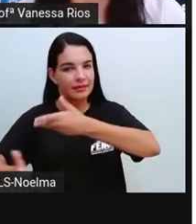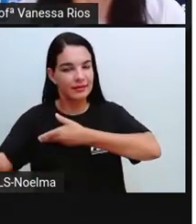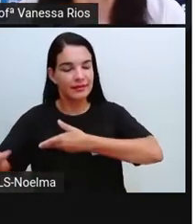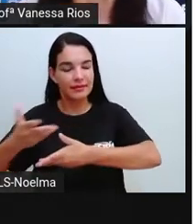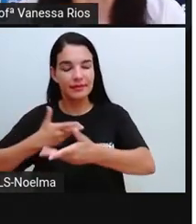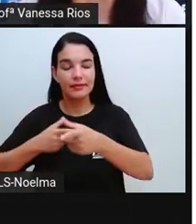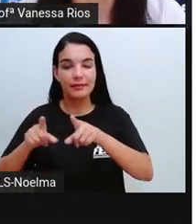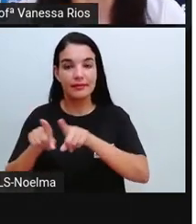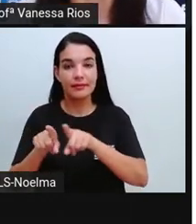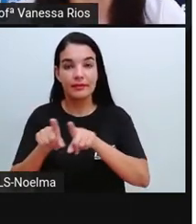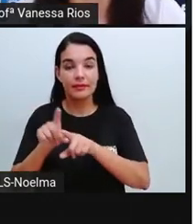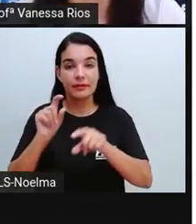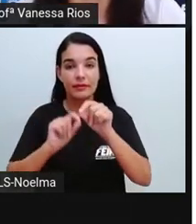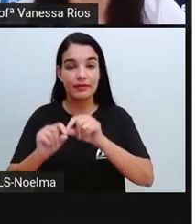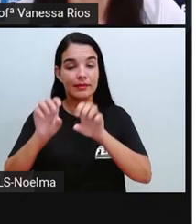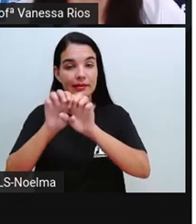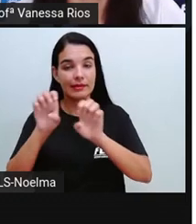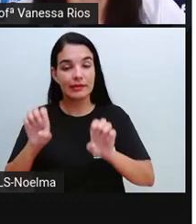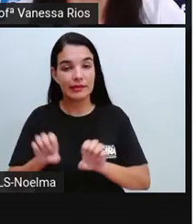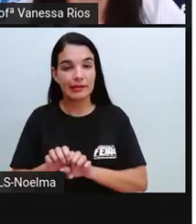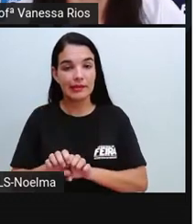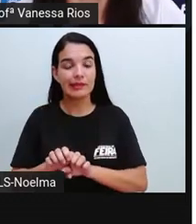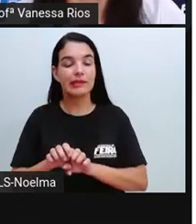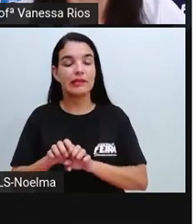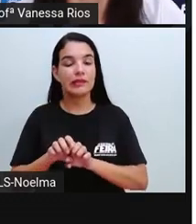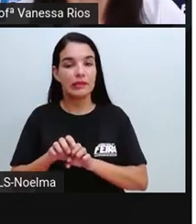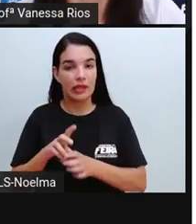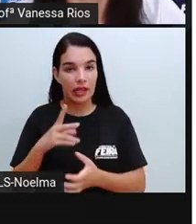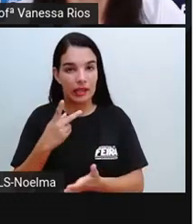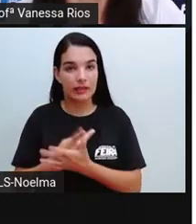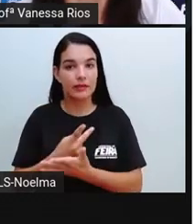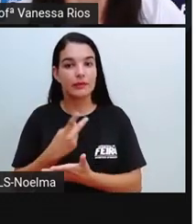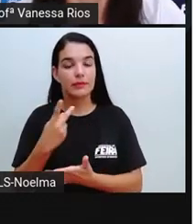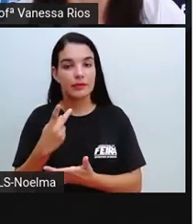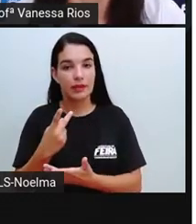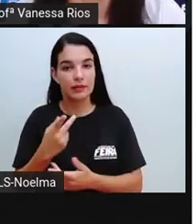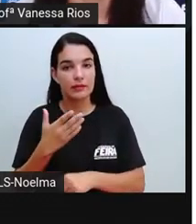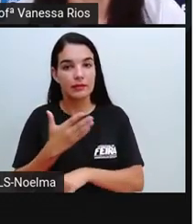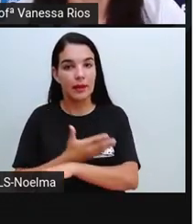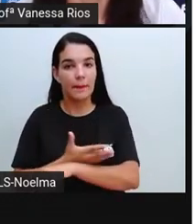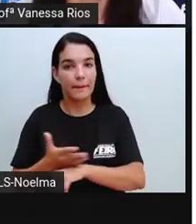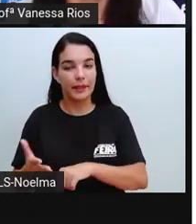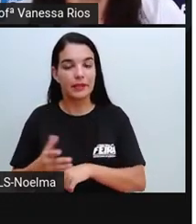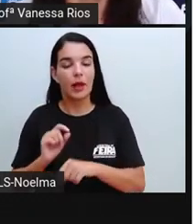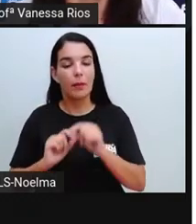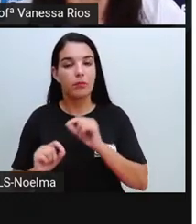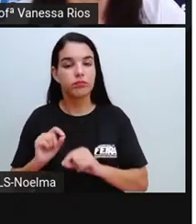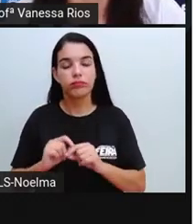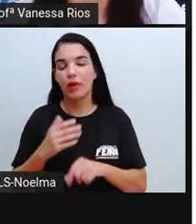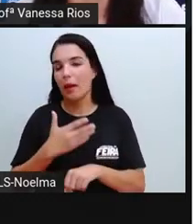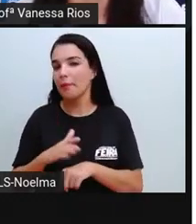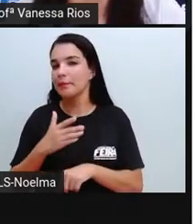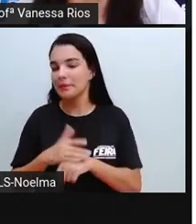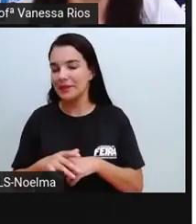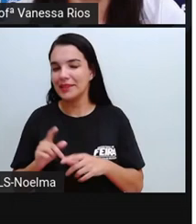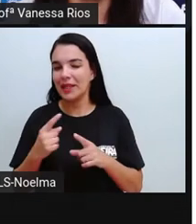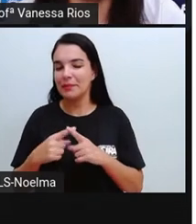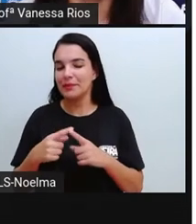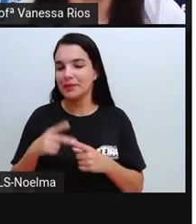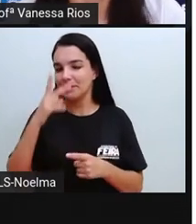e percebe a estrutura da entrevista acontecendo de forma prática, porque o entrevistador vai fazendo